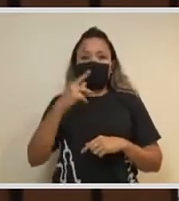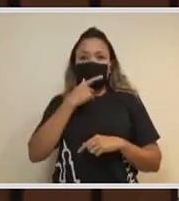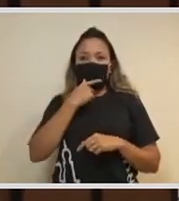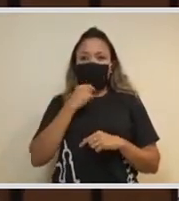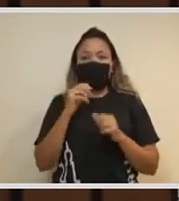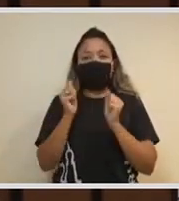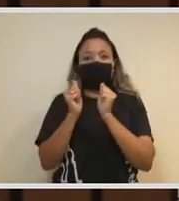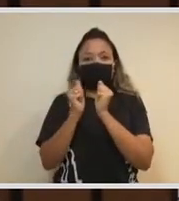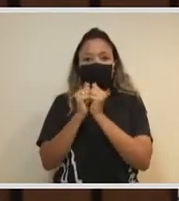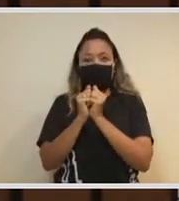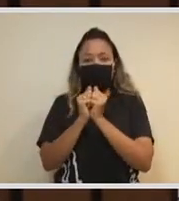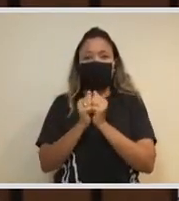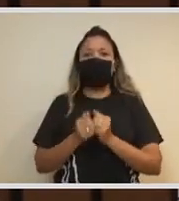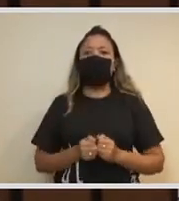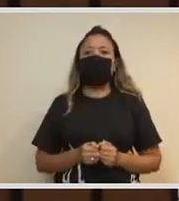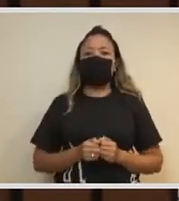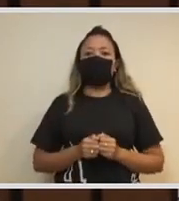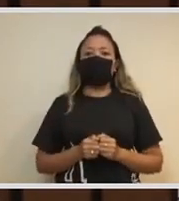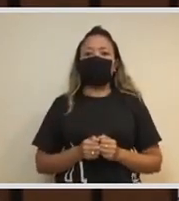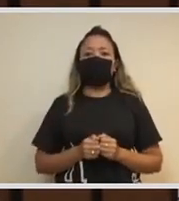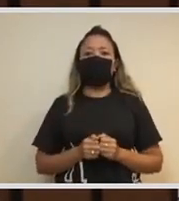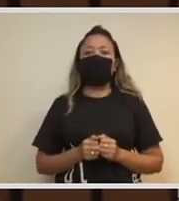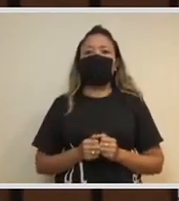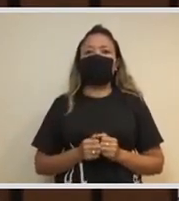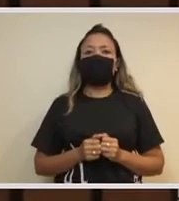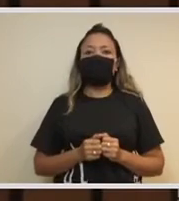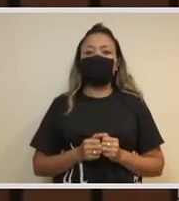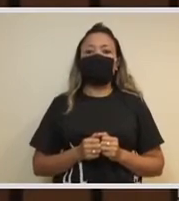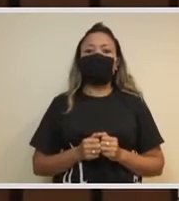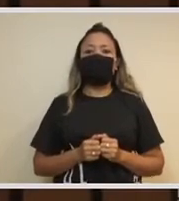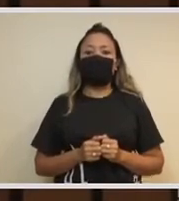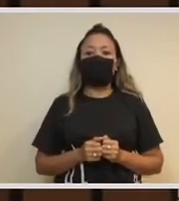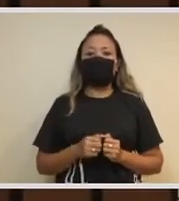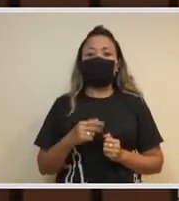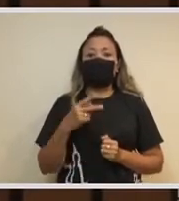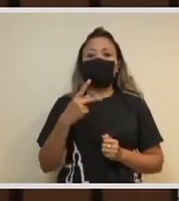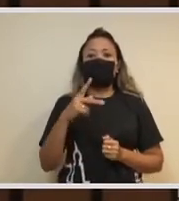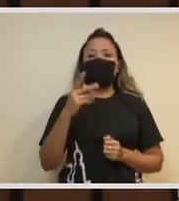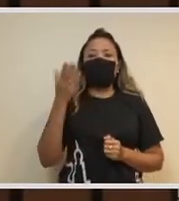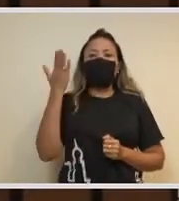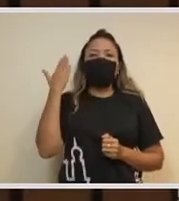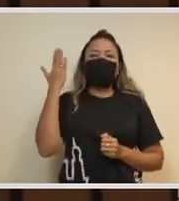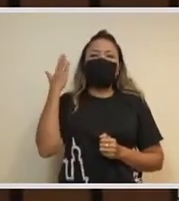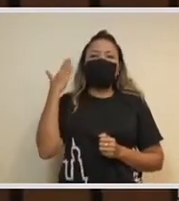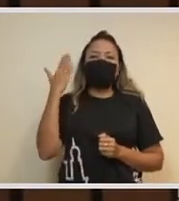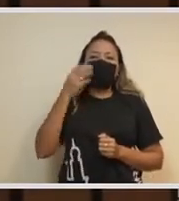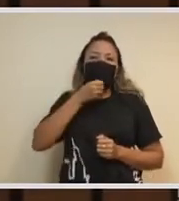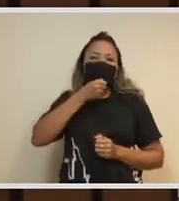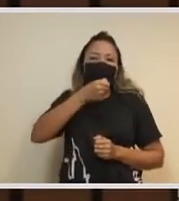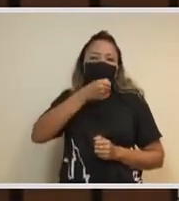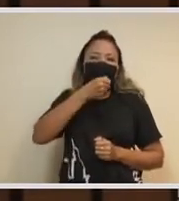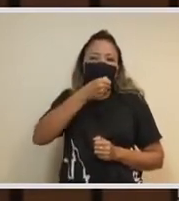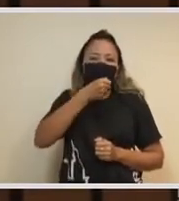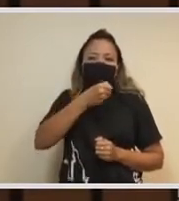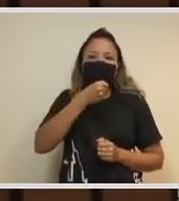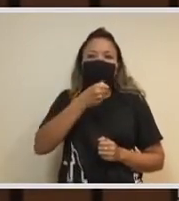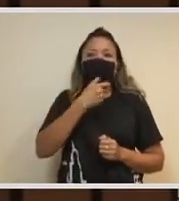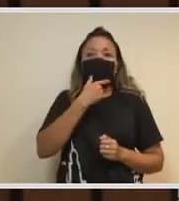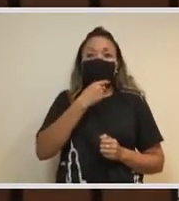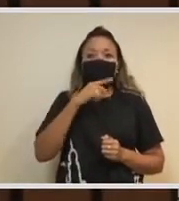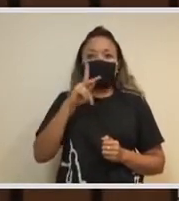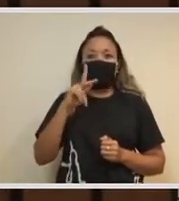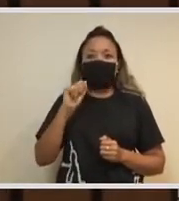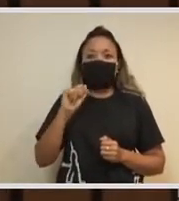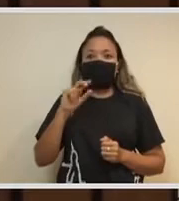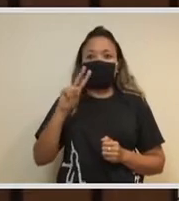pela entrevista de Paulo Gadelha que eu entrei na instituição, quando ele era diretor na casa. Então, não foi